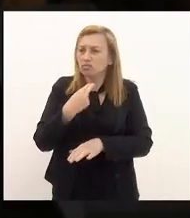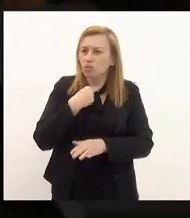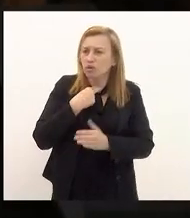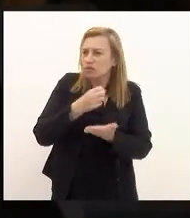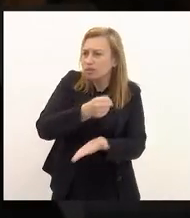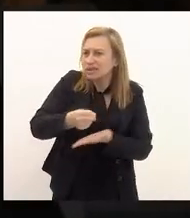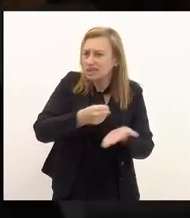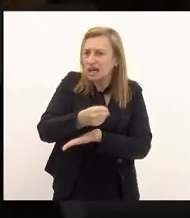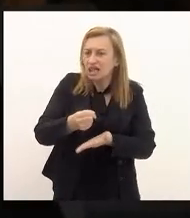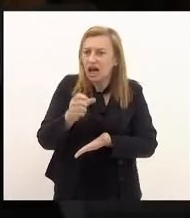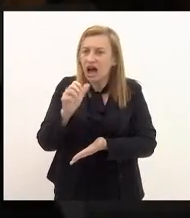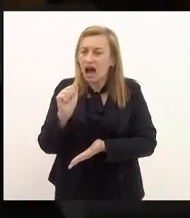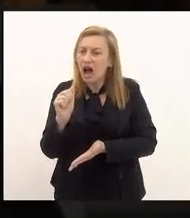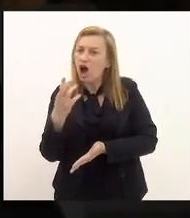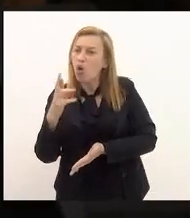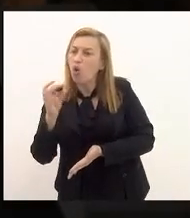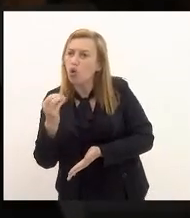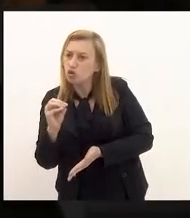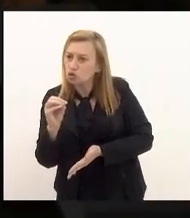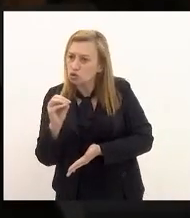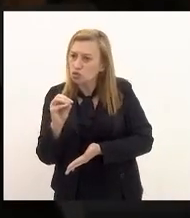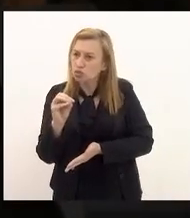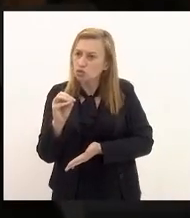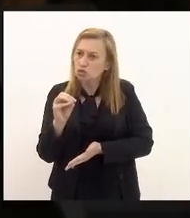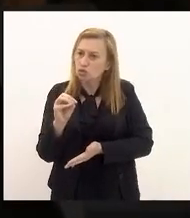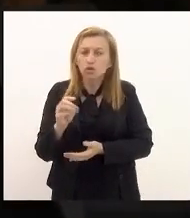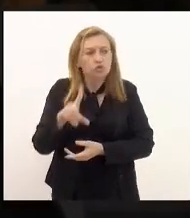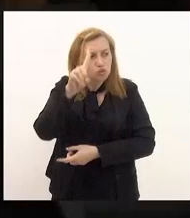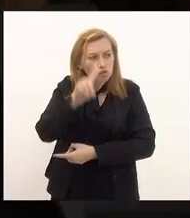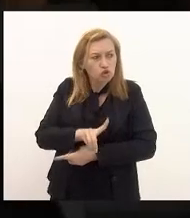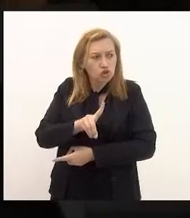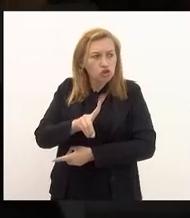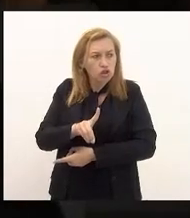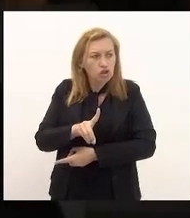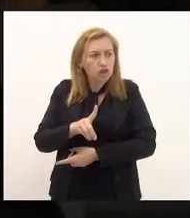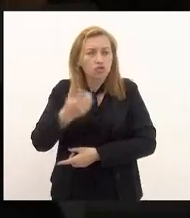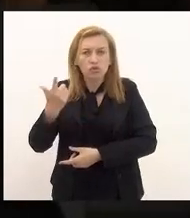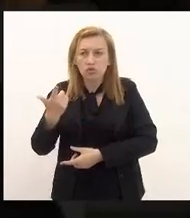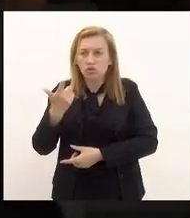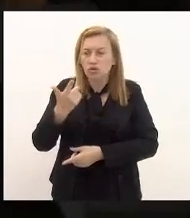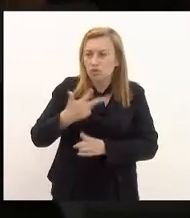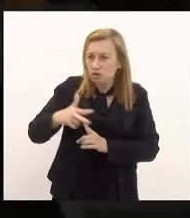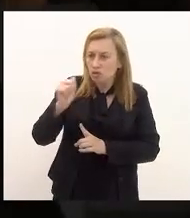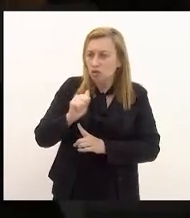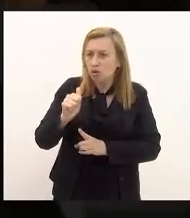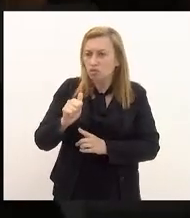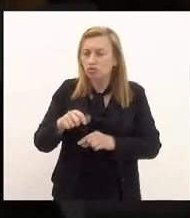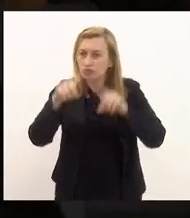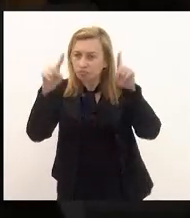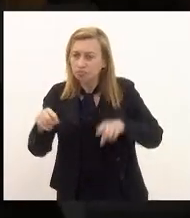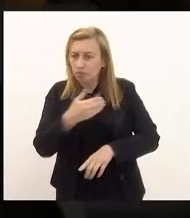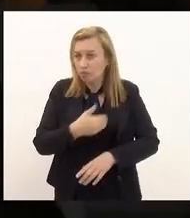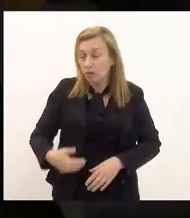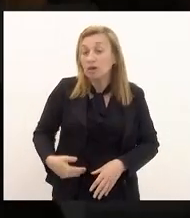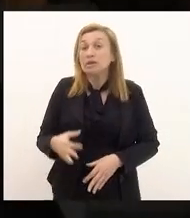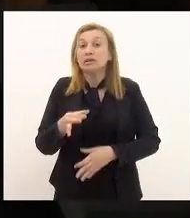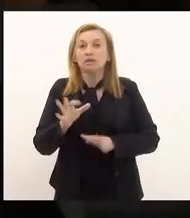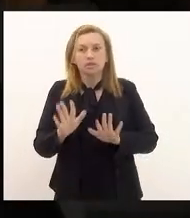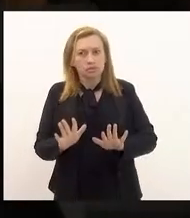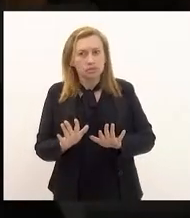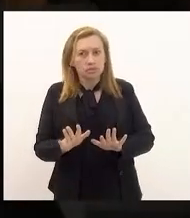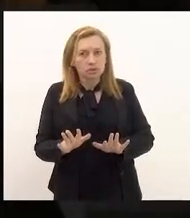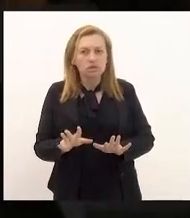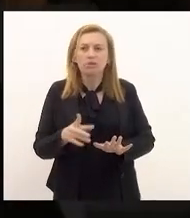no arrocho no confisco dos direitos conquistas dos servidores públicos afinal de contas